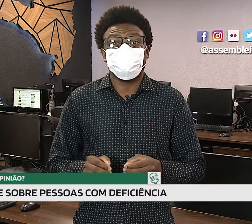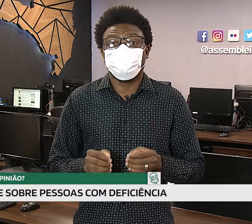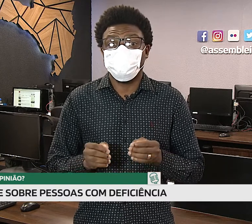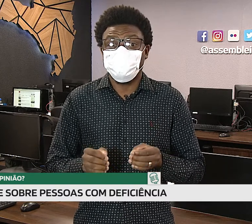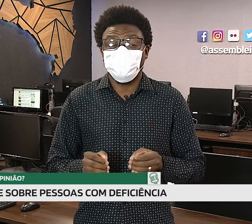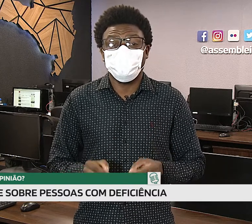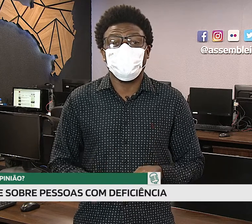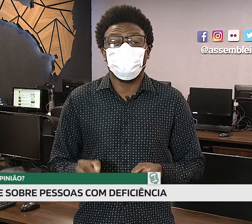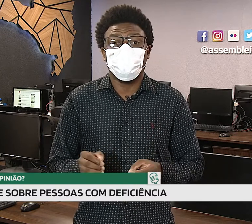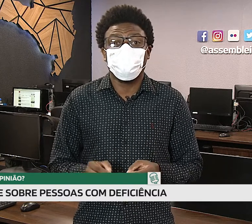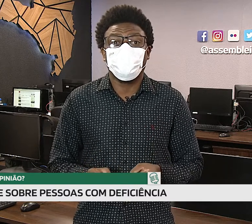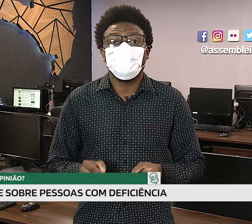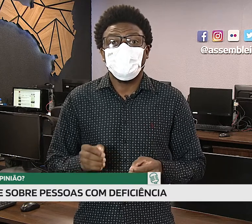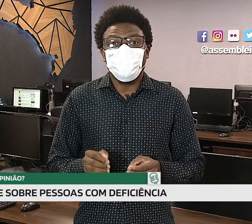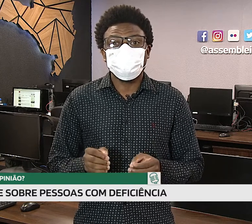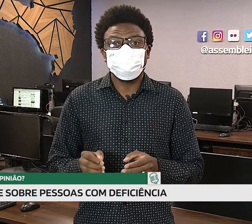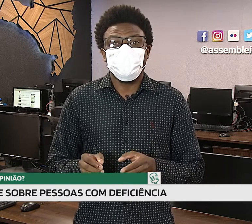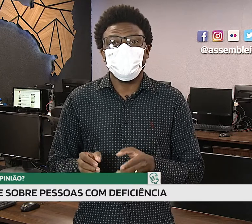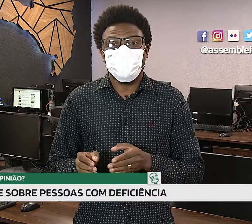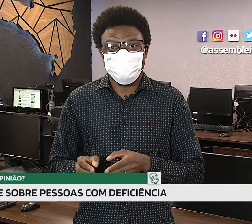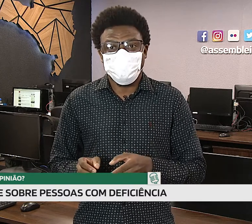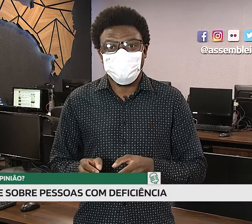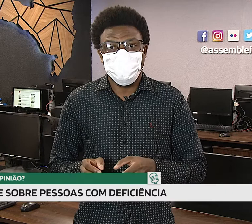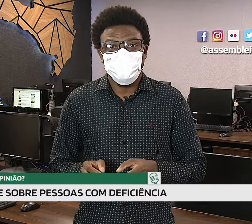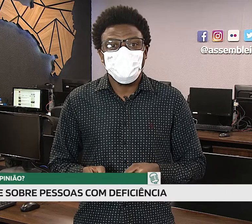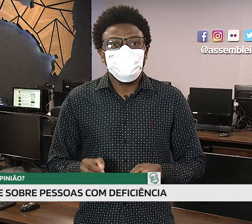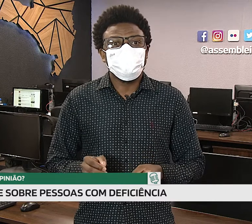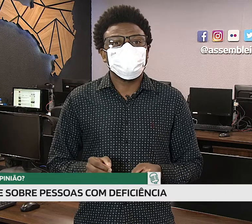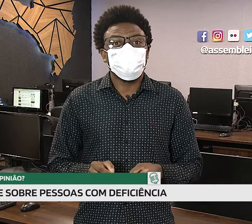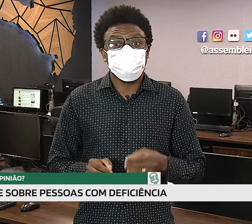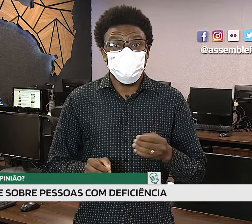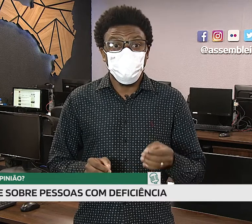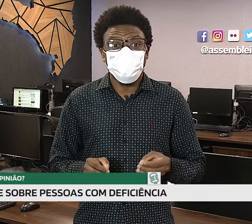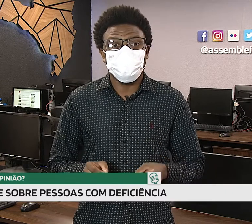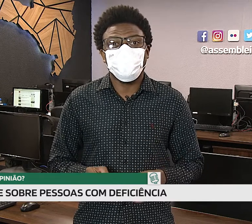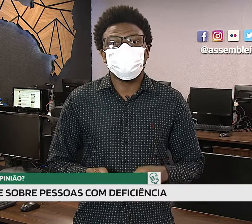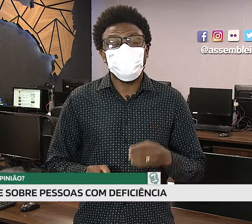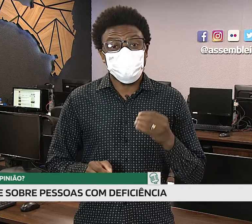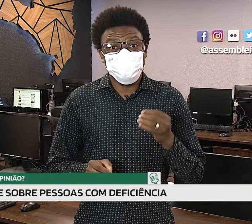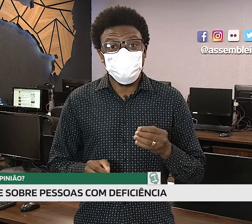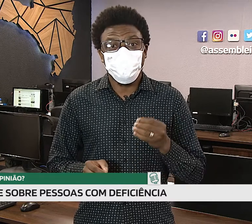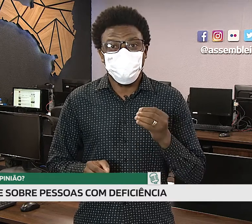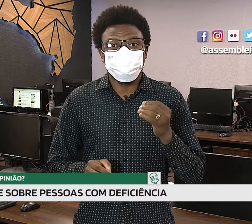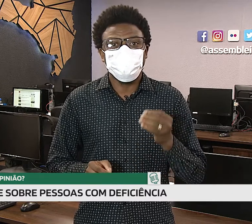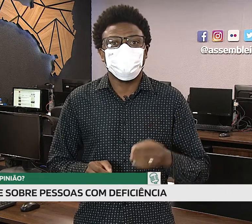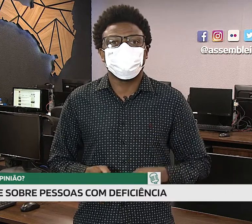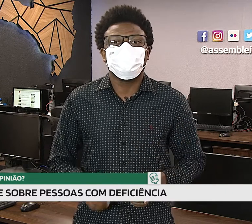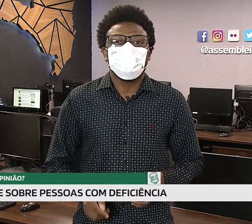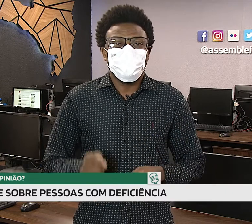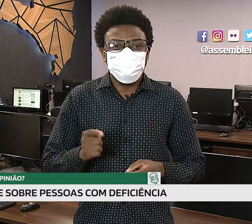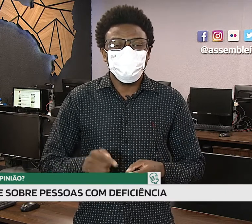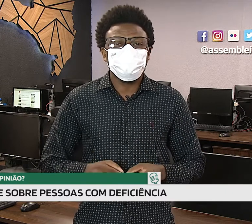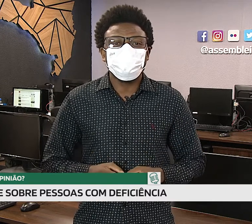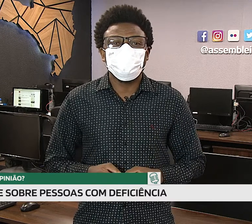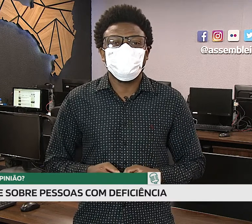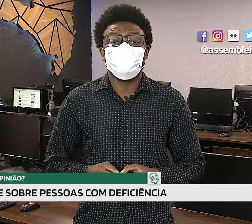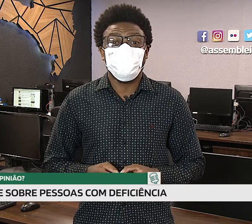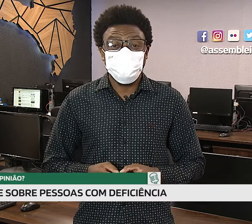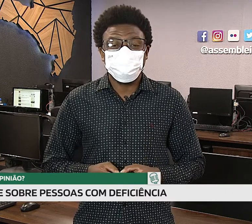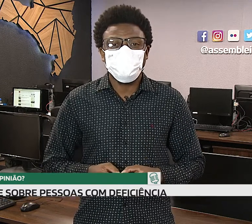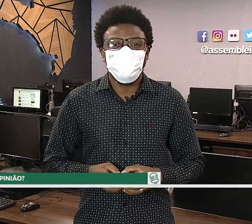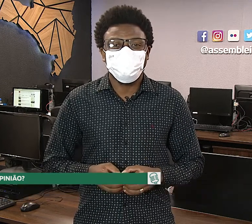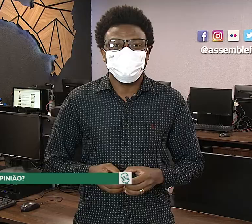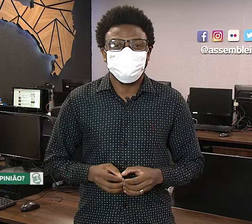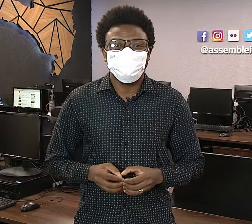pode acessar o nosso Instagram, que é o arroba Assembleia ESC, e deixar o seu comentário e a sua opinião. Eu volto com